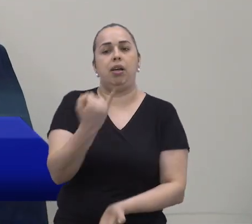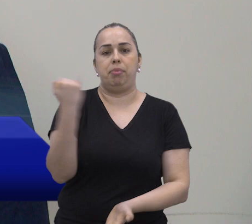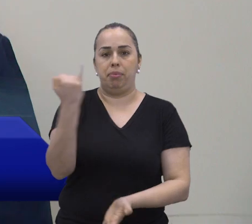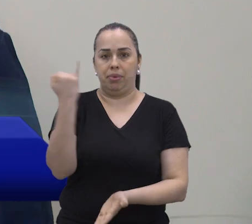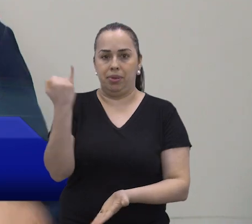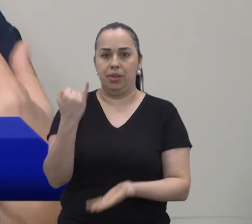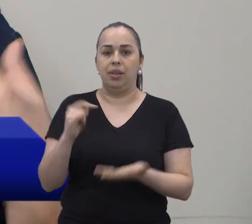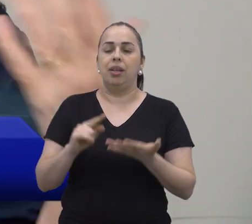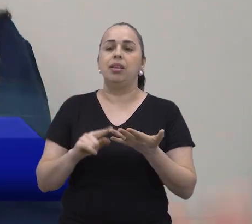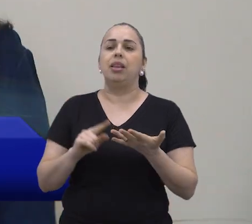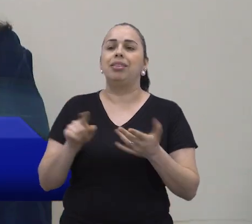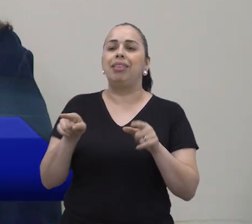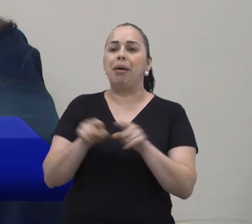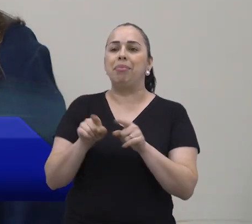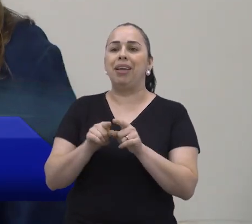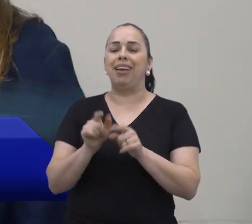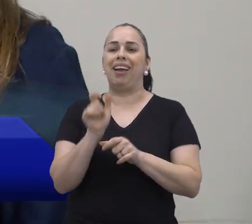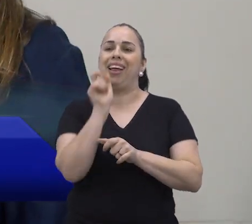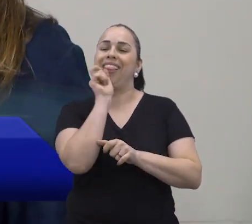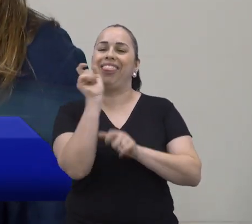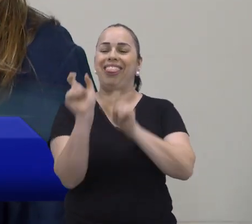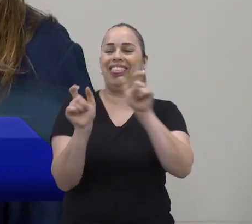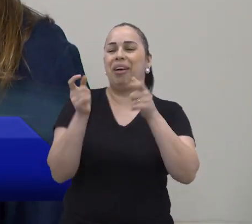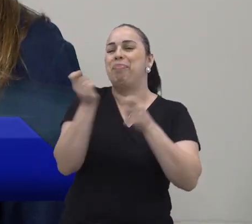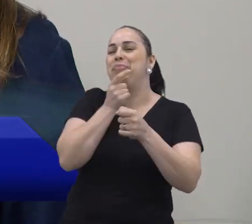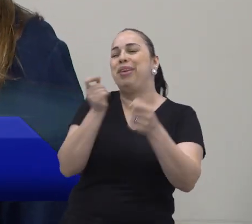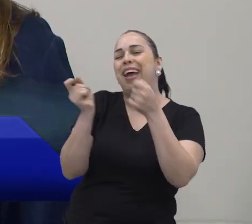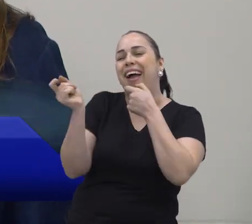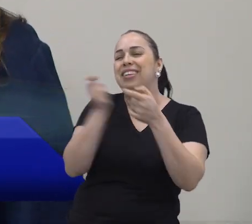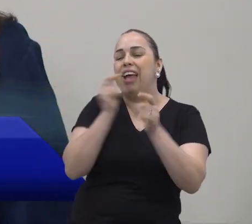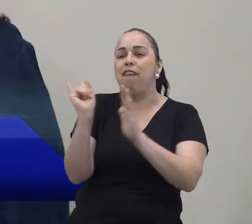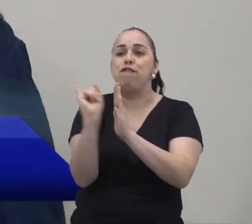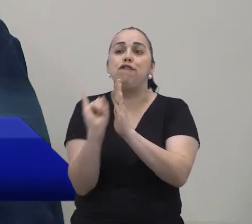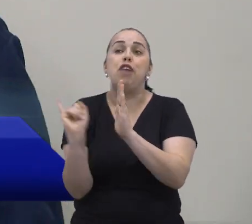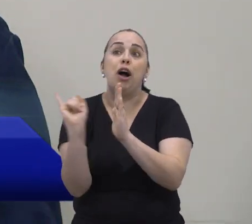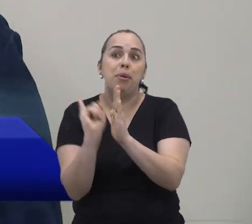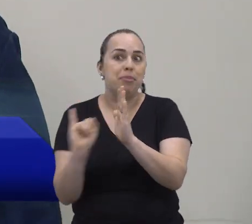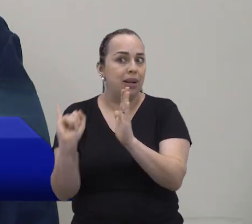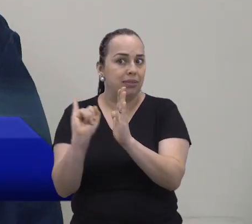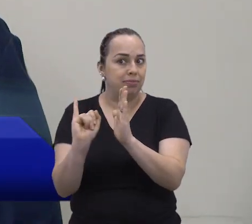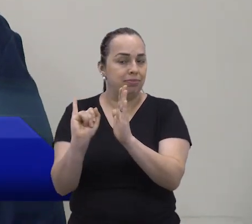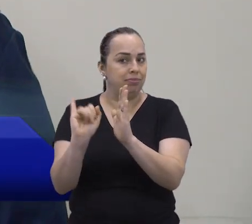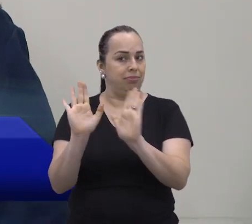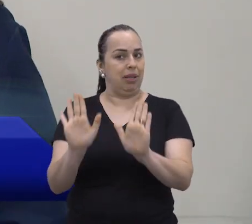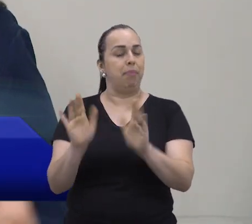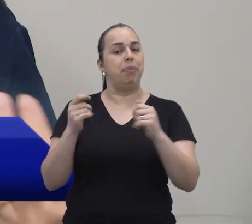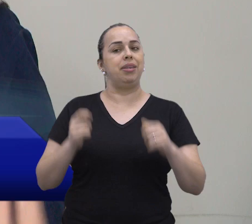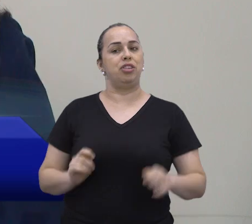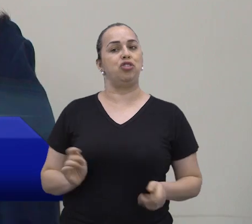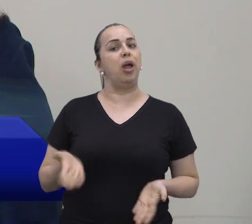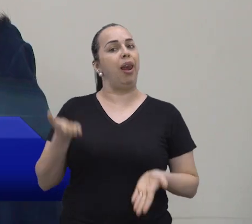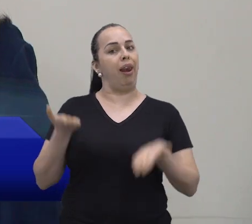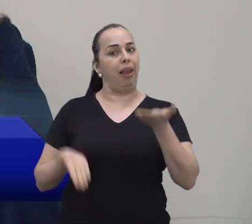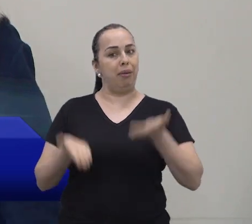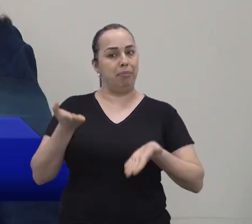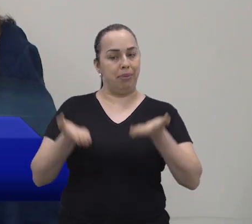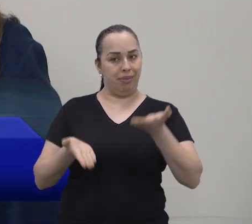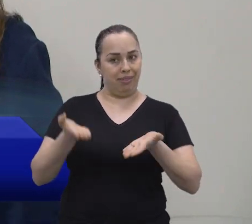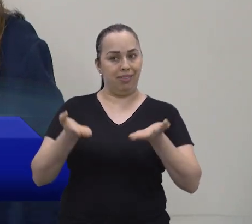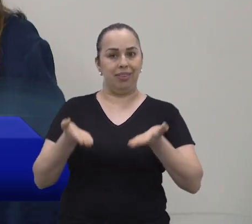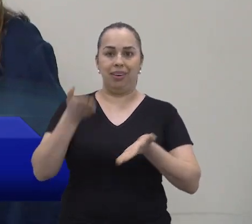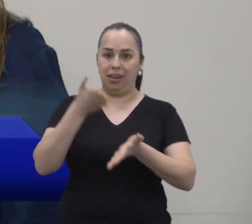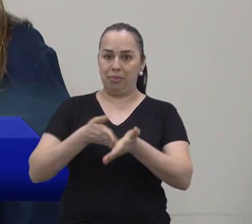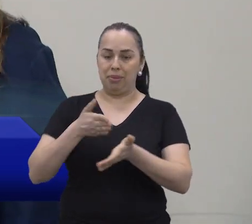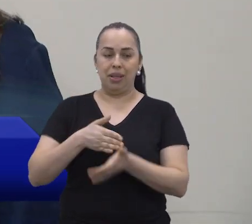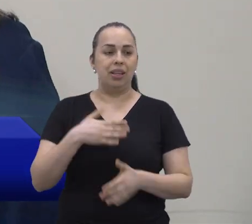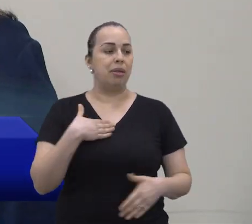importante. E esse tom que você está falando, que a gente dá para conversa, né, a gente não pode esquecer que é o bom senso. Então, da mesma